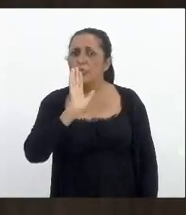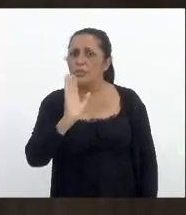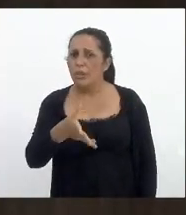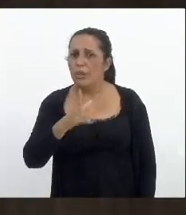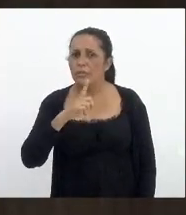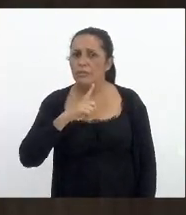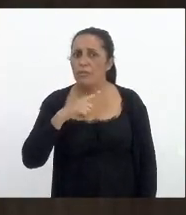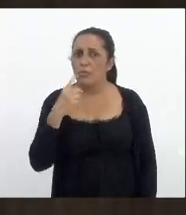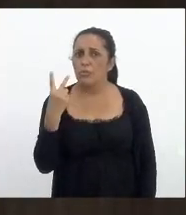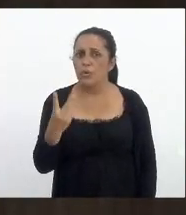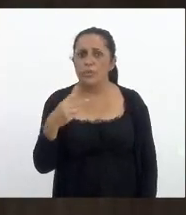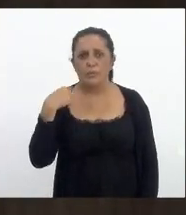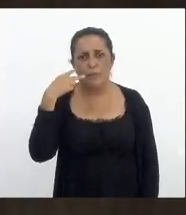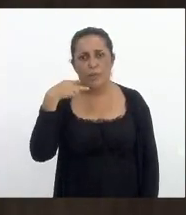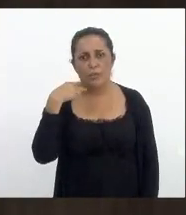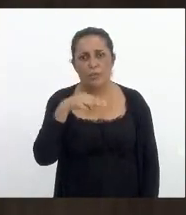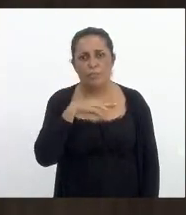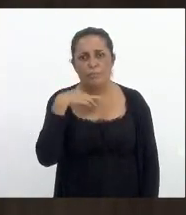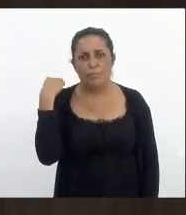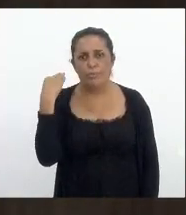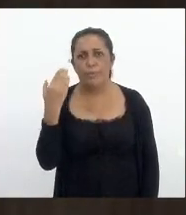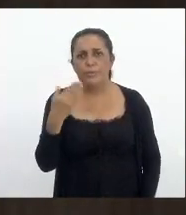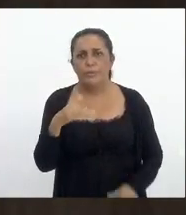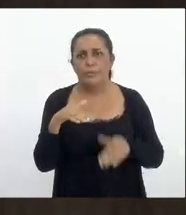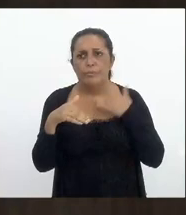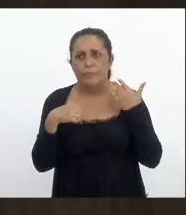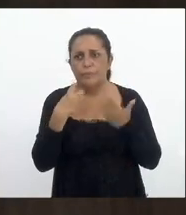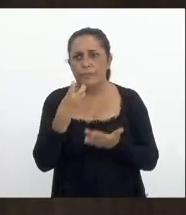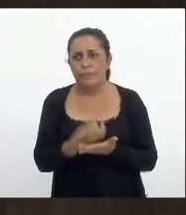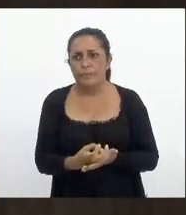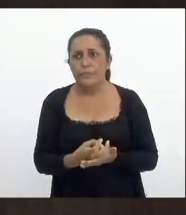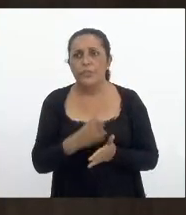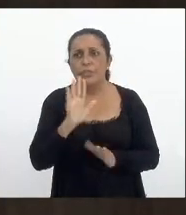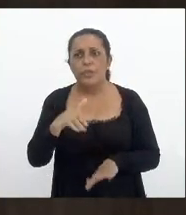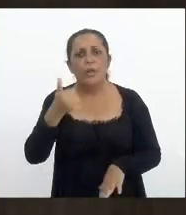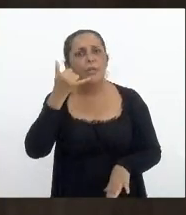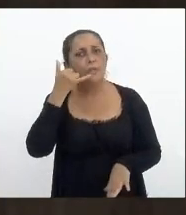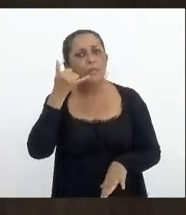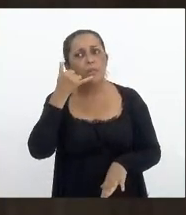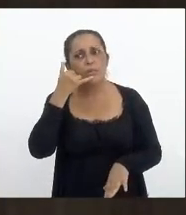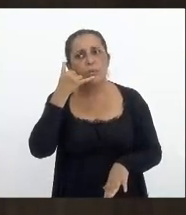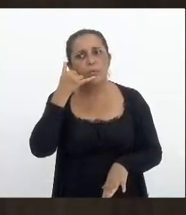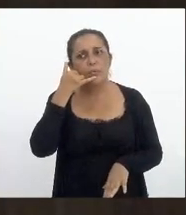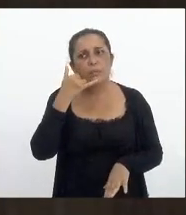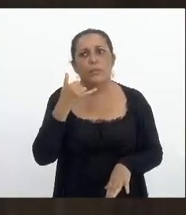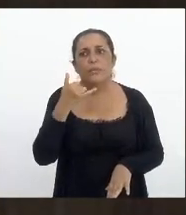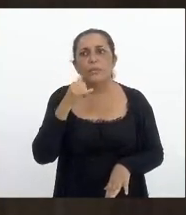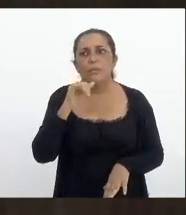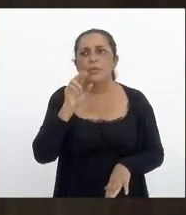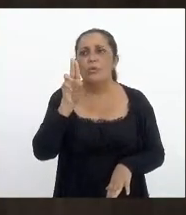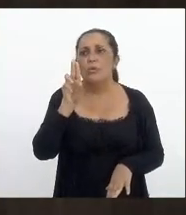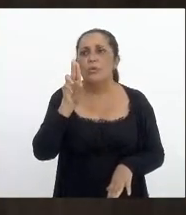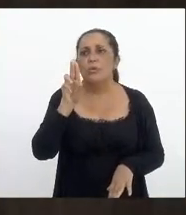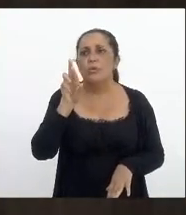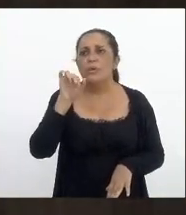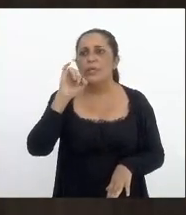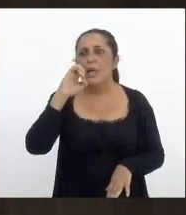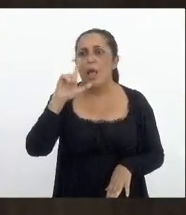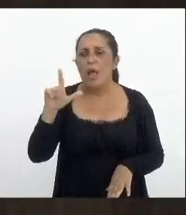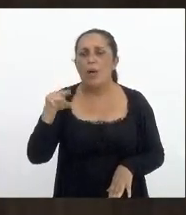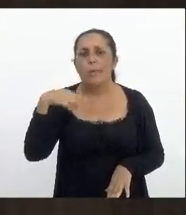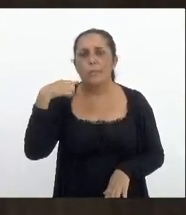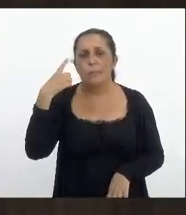dois vereadores mortos naquela região liguei por Uriel que é o delegado da